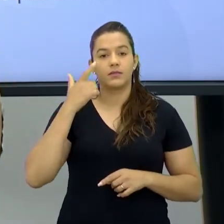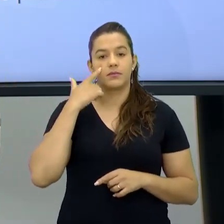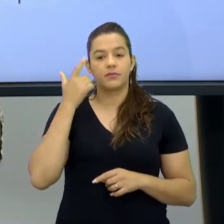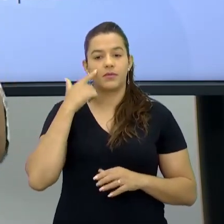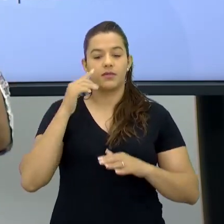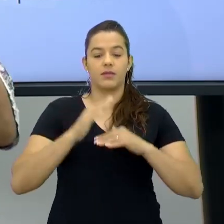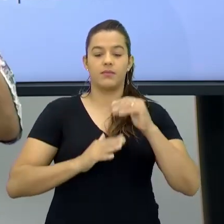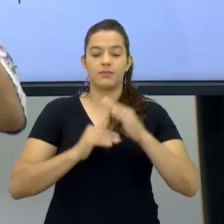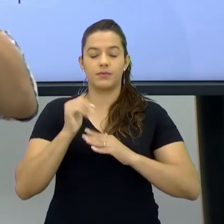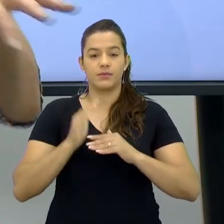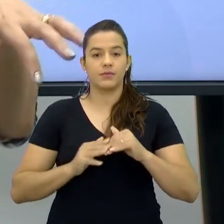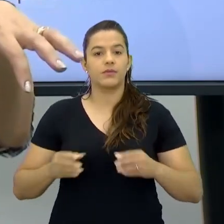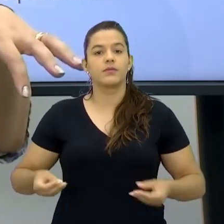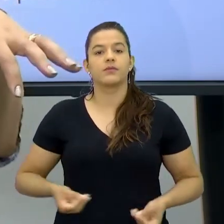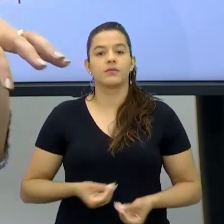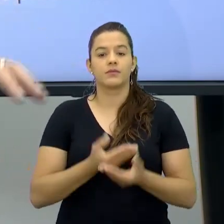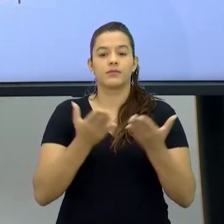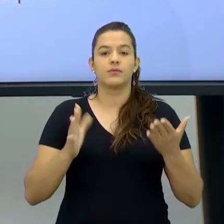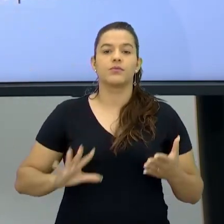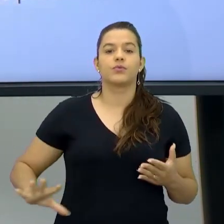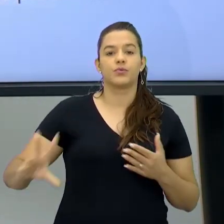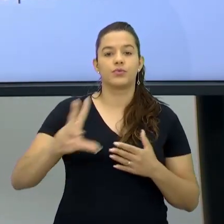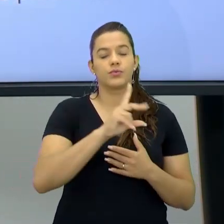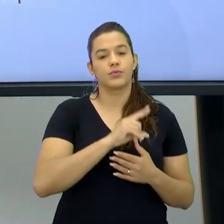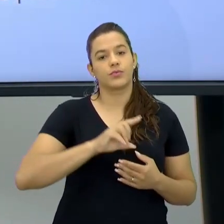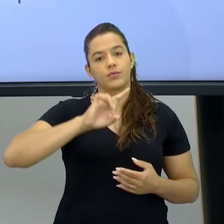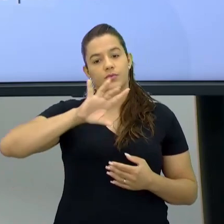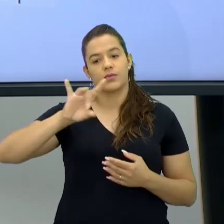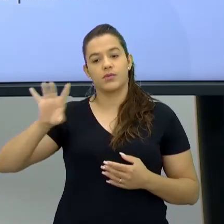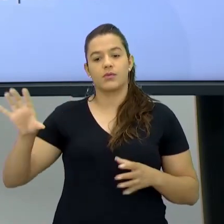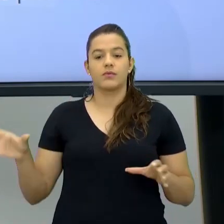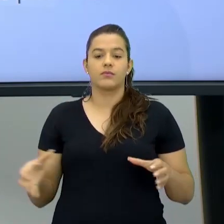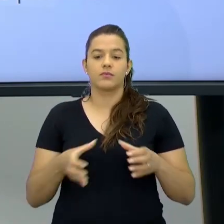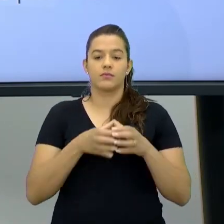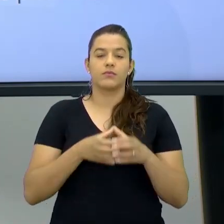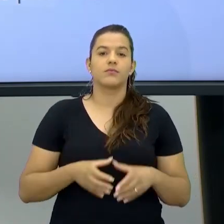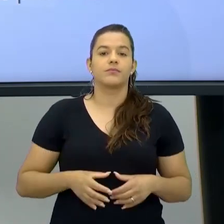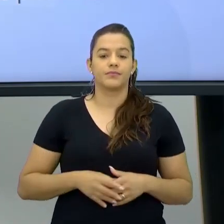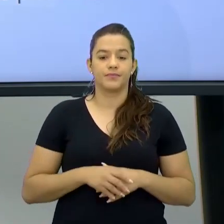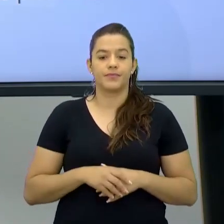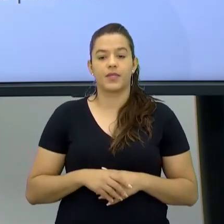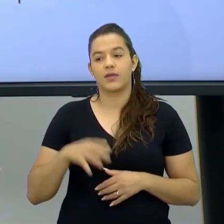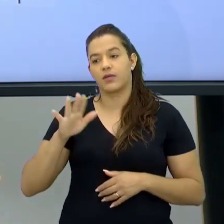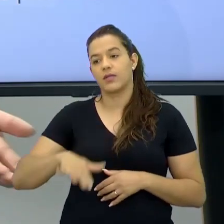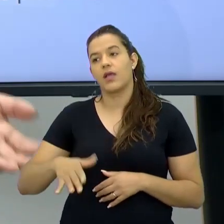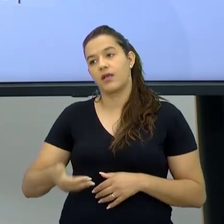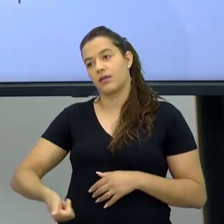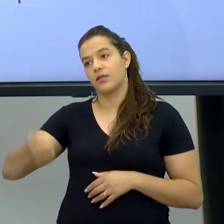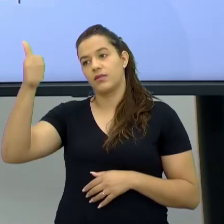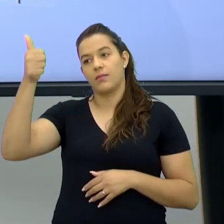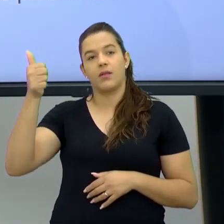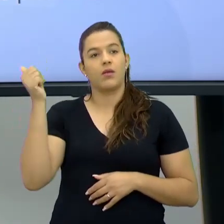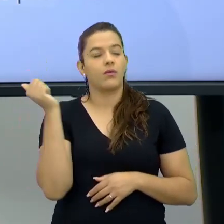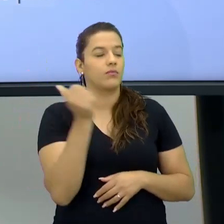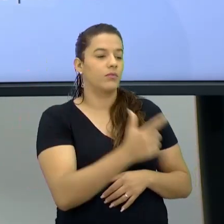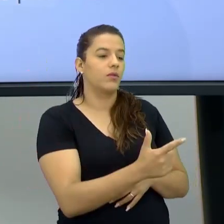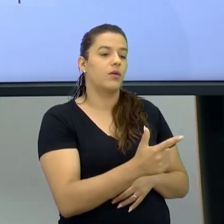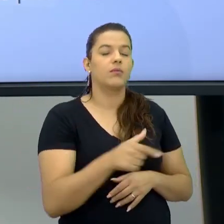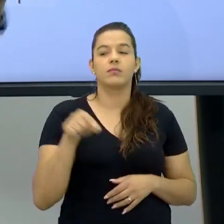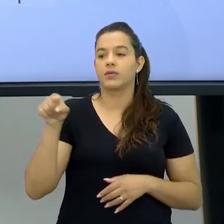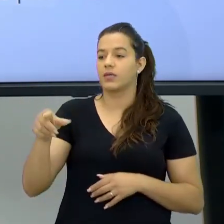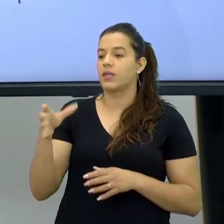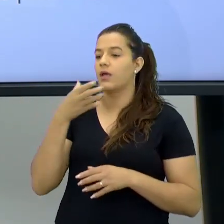As habilidades E distribuí-las Nos times Para não ter isso Aquele time só ganha Porque foram os